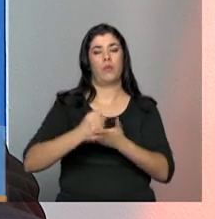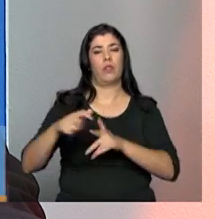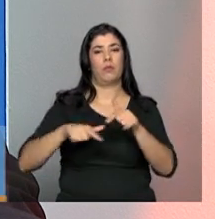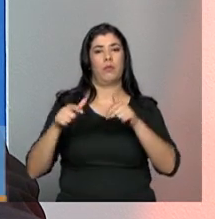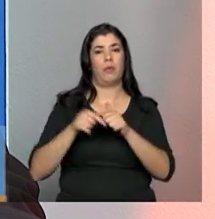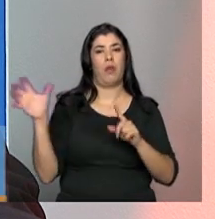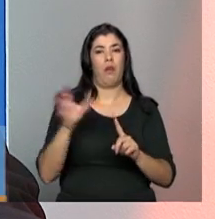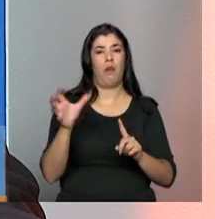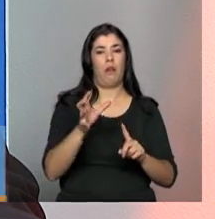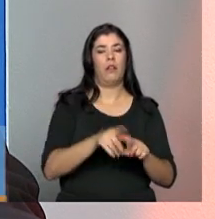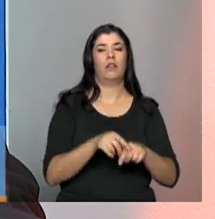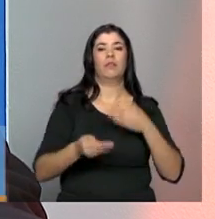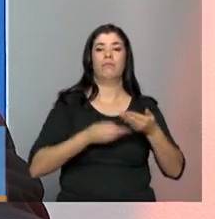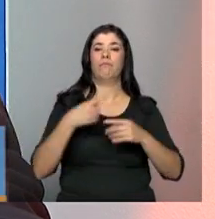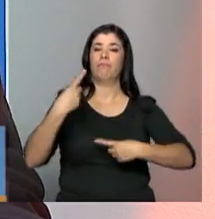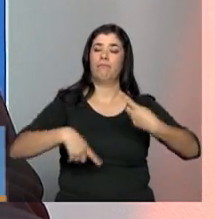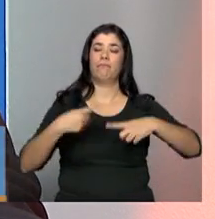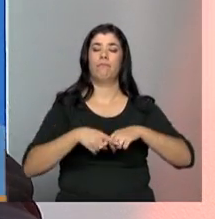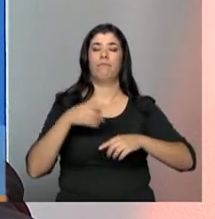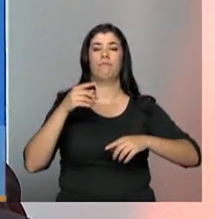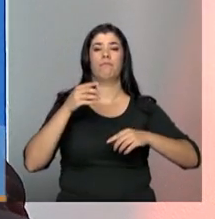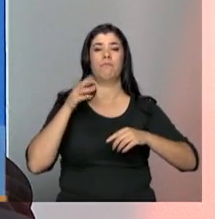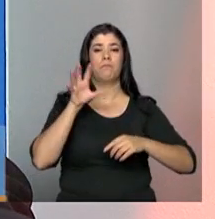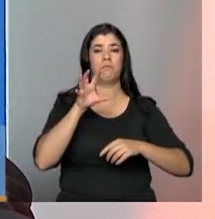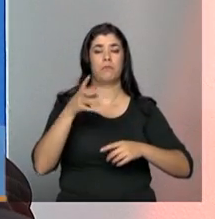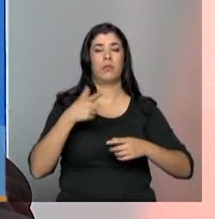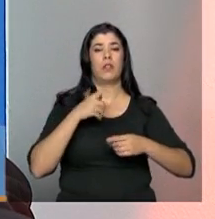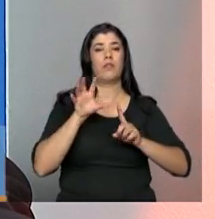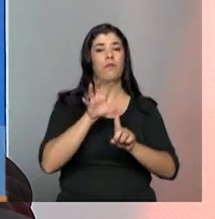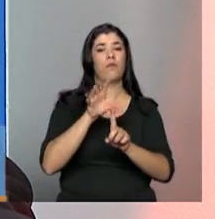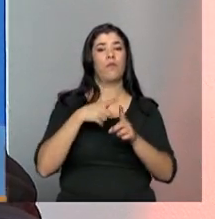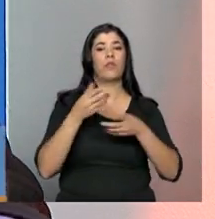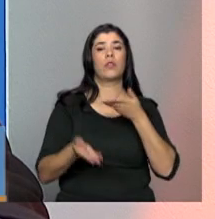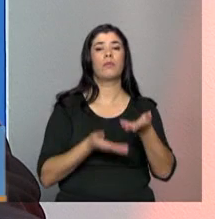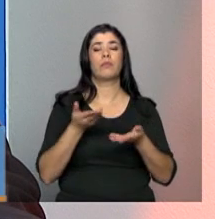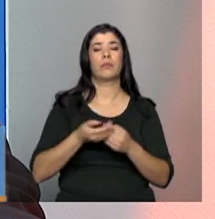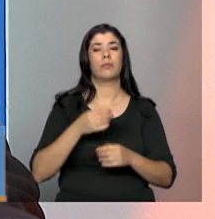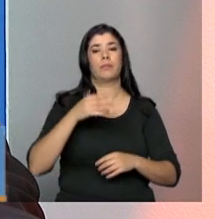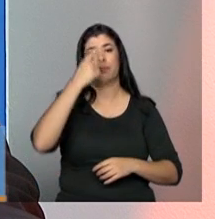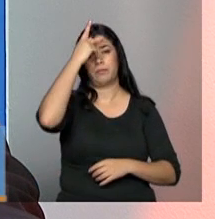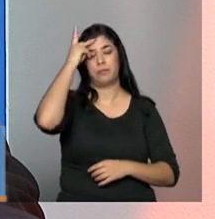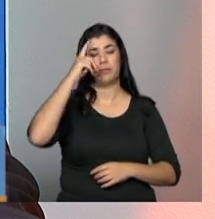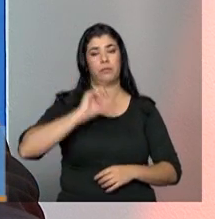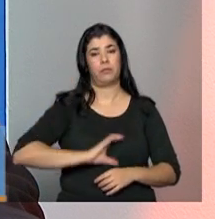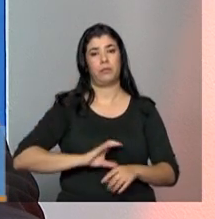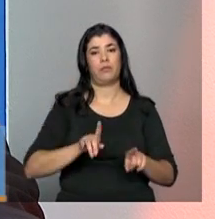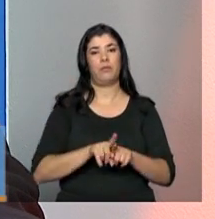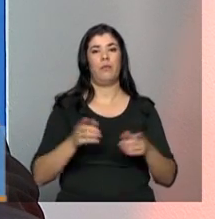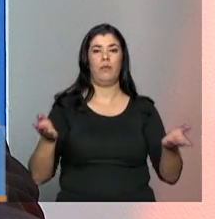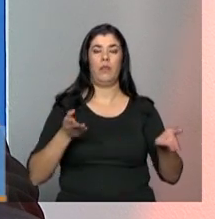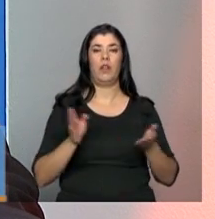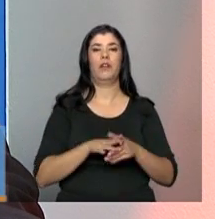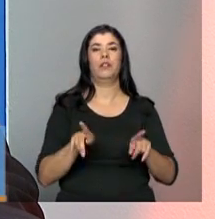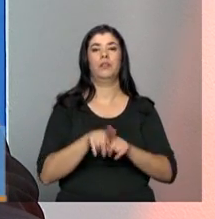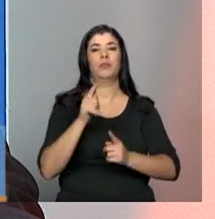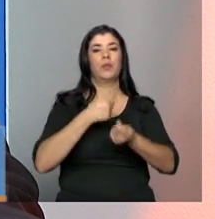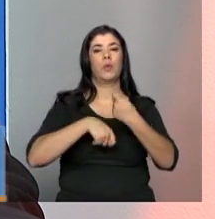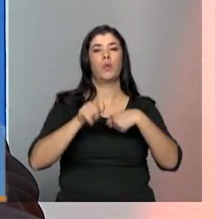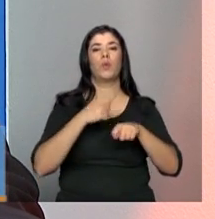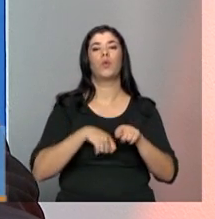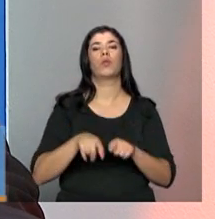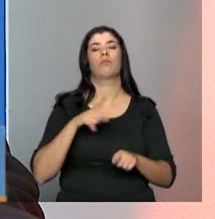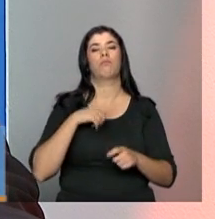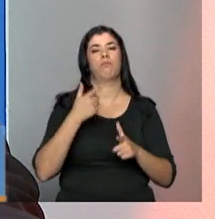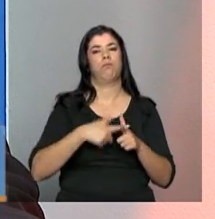que às vezes algumas medidas políticas interferem diretamente na vida do cidadão. Os aspectos econômicos, nós estamos aí diante de uma crise internacional que tem